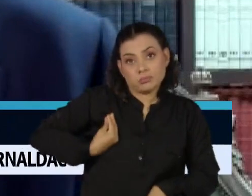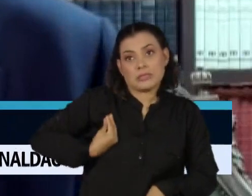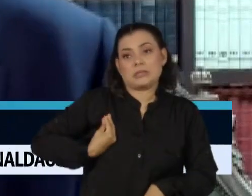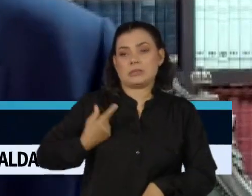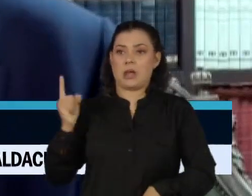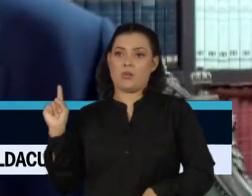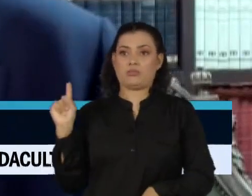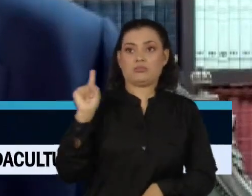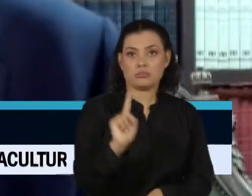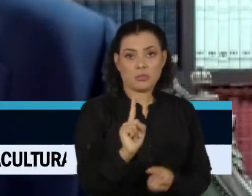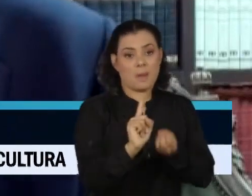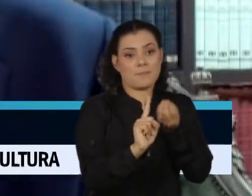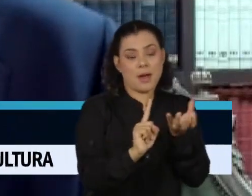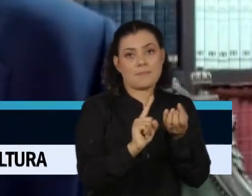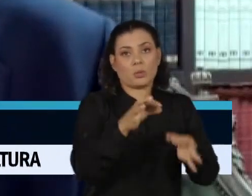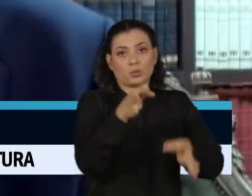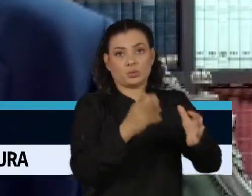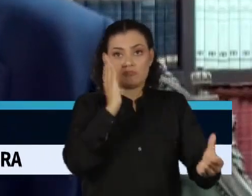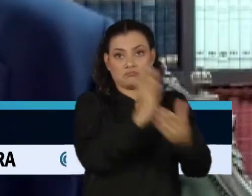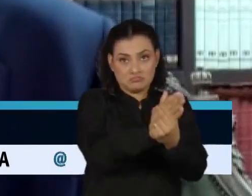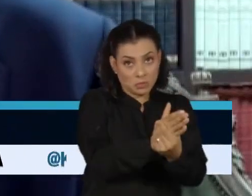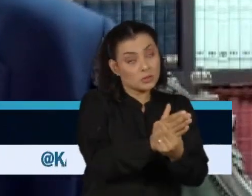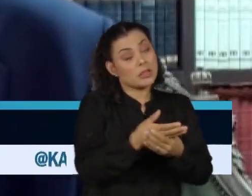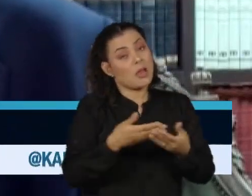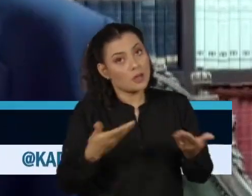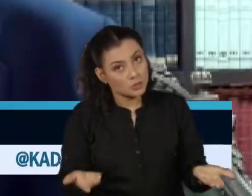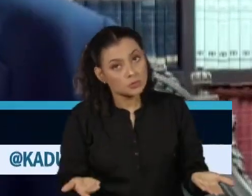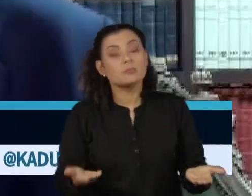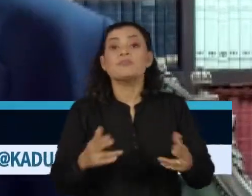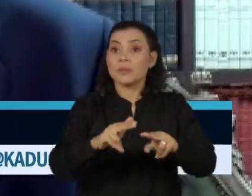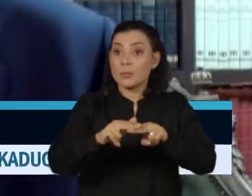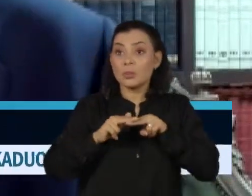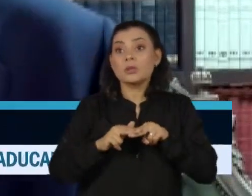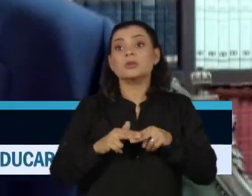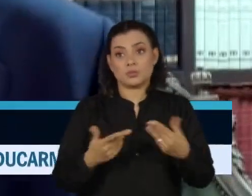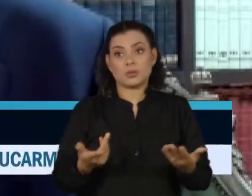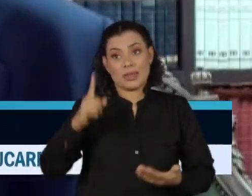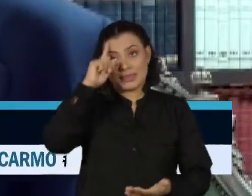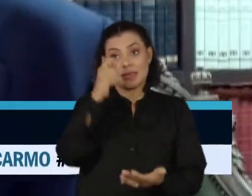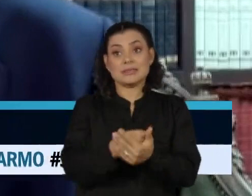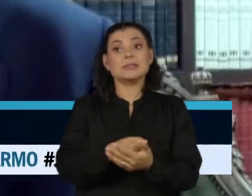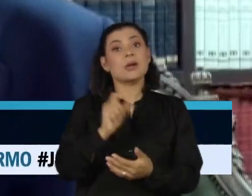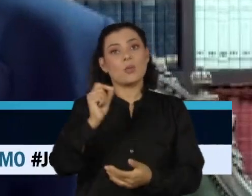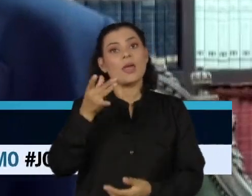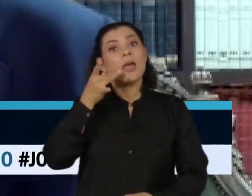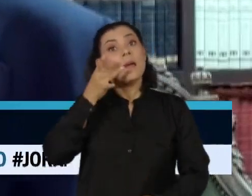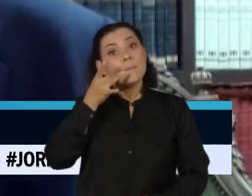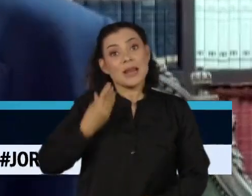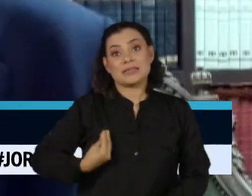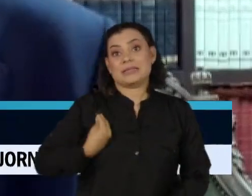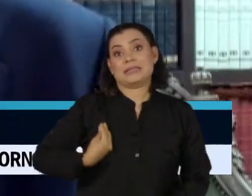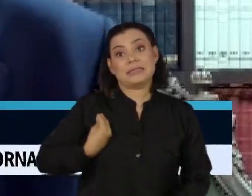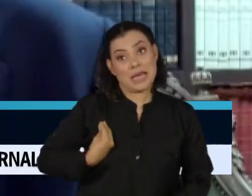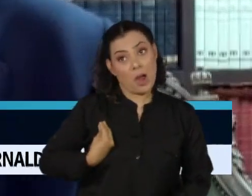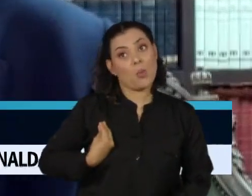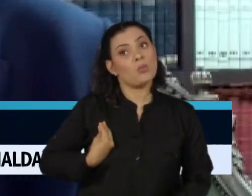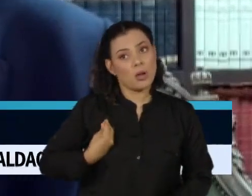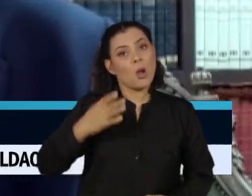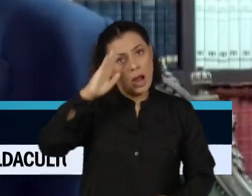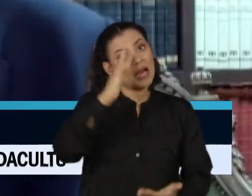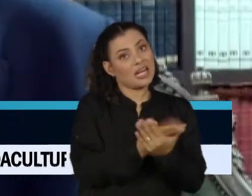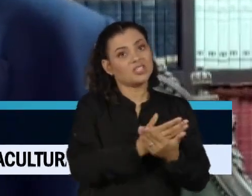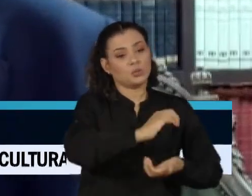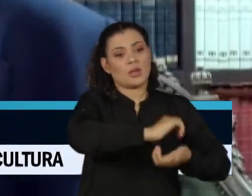presencial. Evidentemente que a opção deve ser pela presencial,